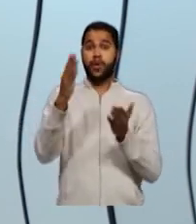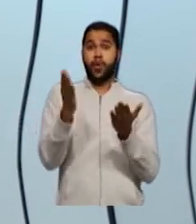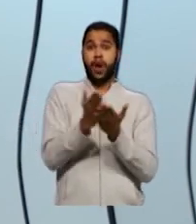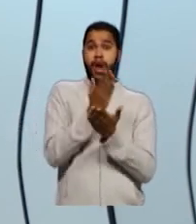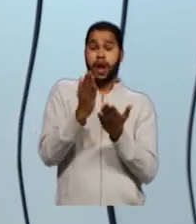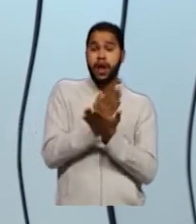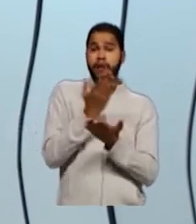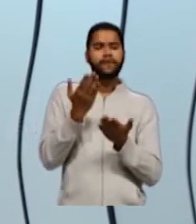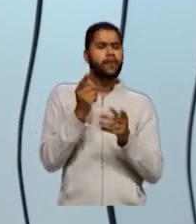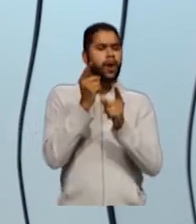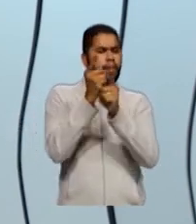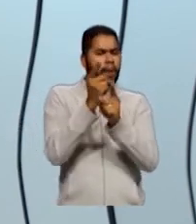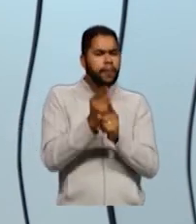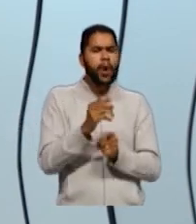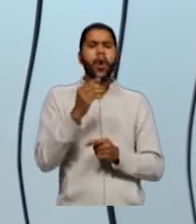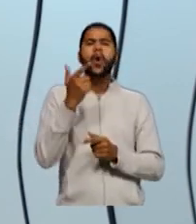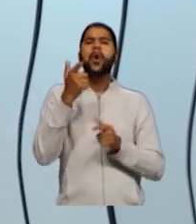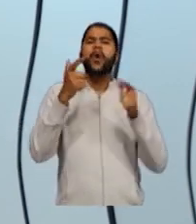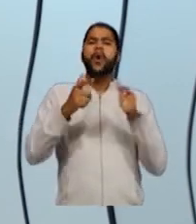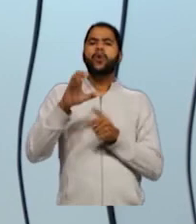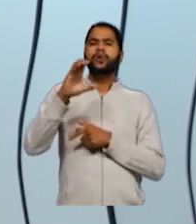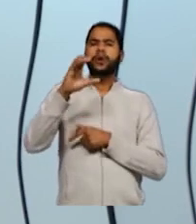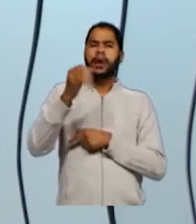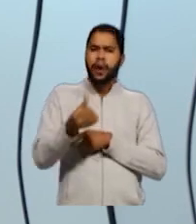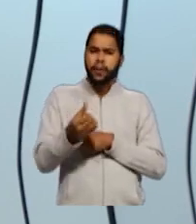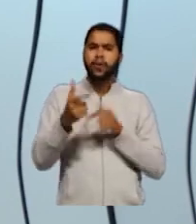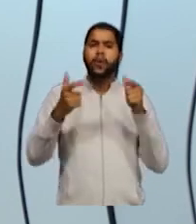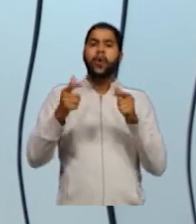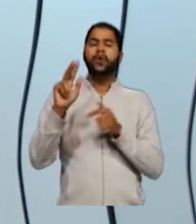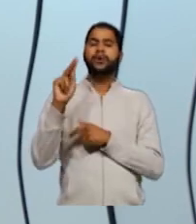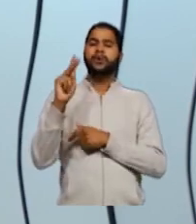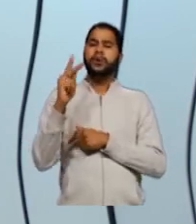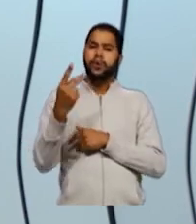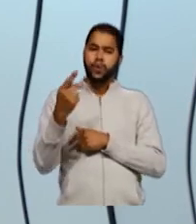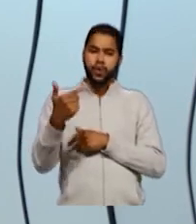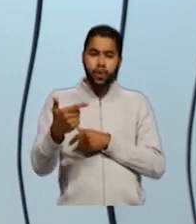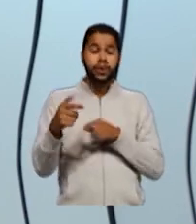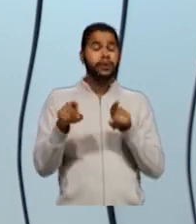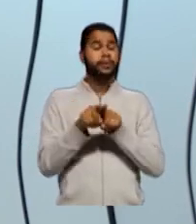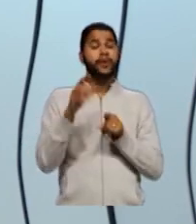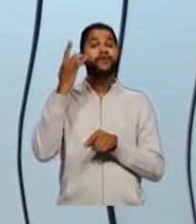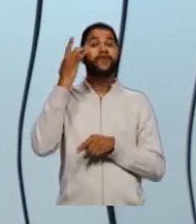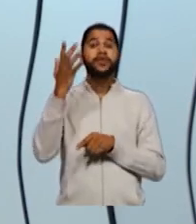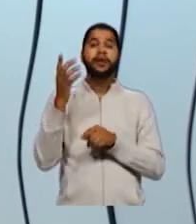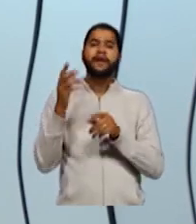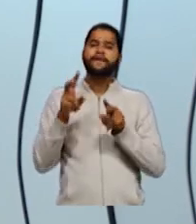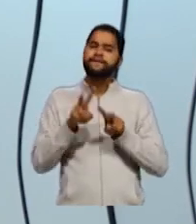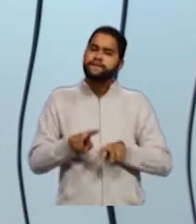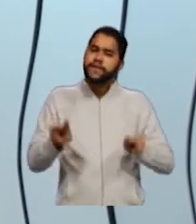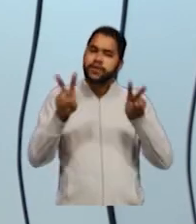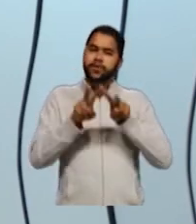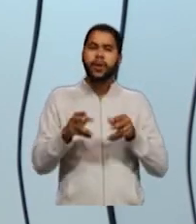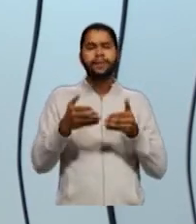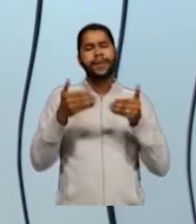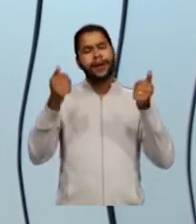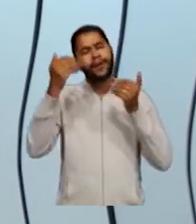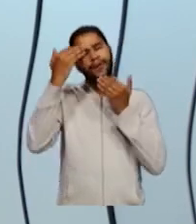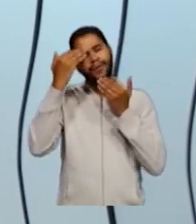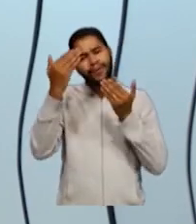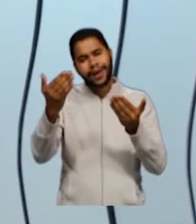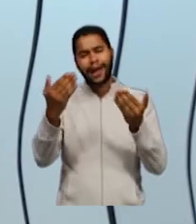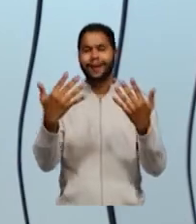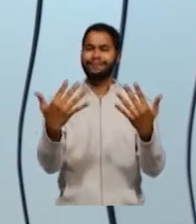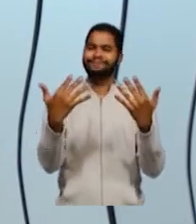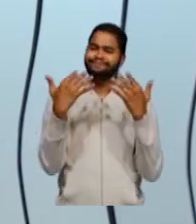tenta identificar onde estão os carbonos, os hidrogênios. Esse exercício vai facilitar vocês para visualizar melhor. Obrigada a todos por essa